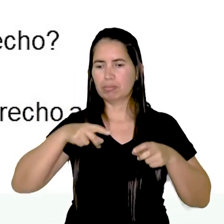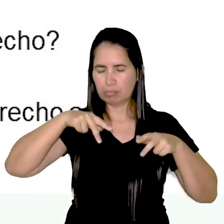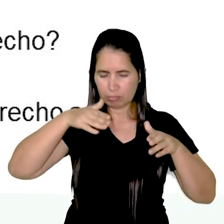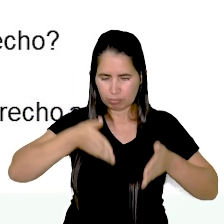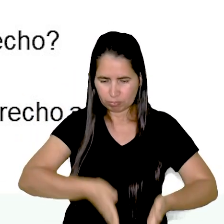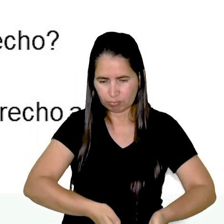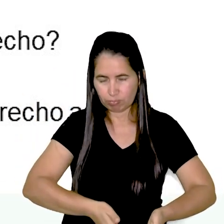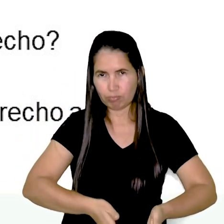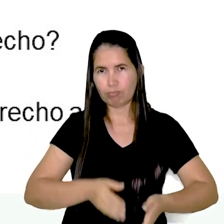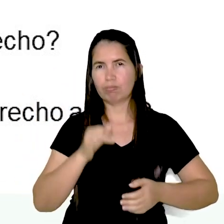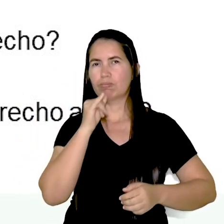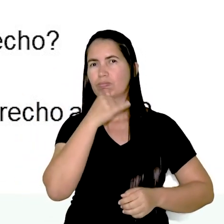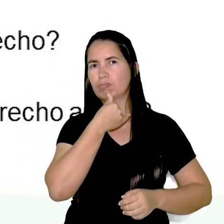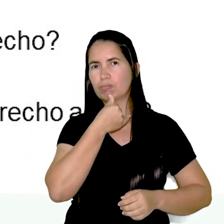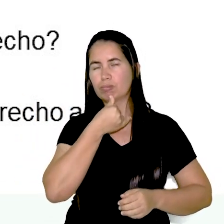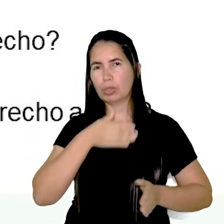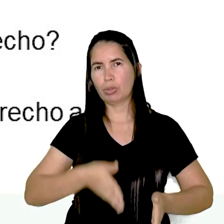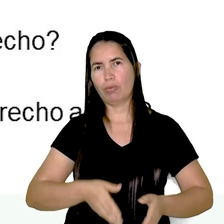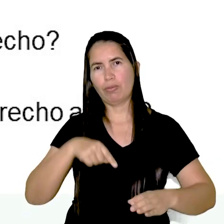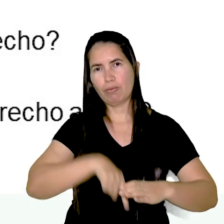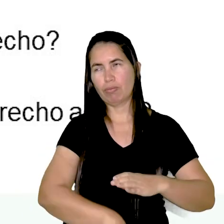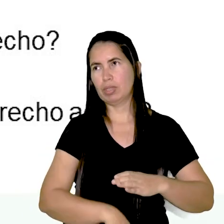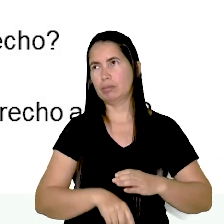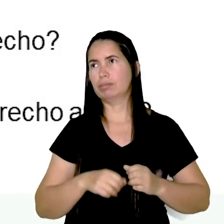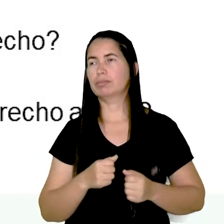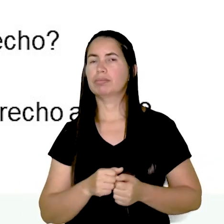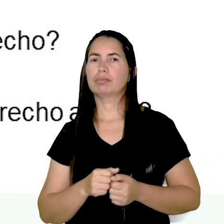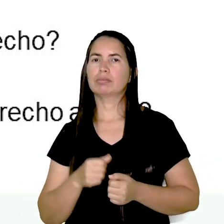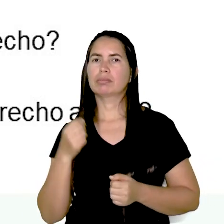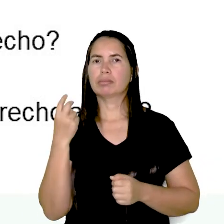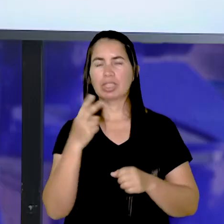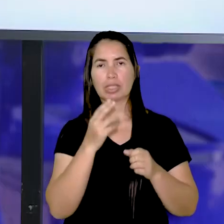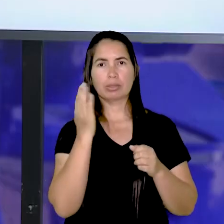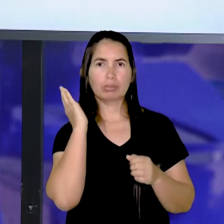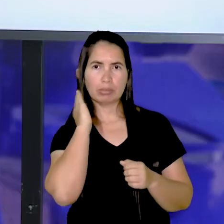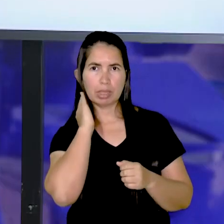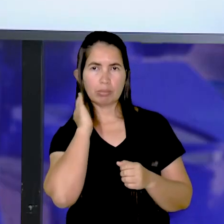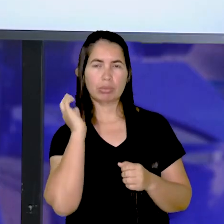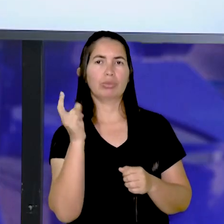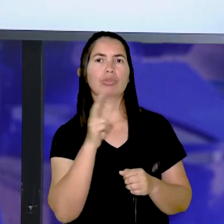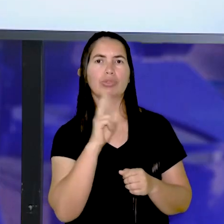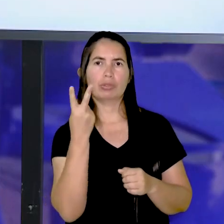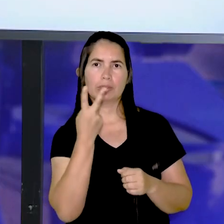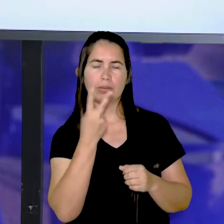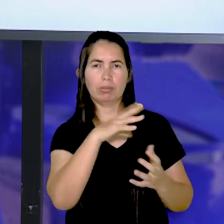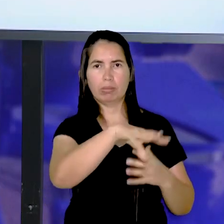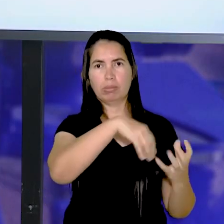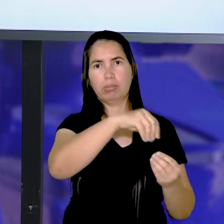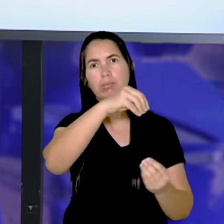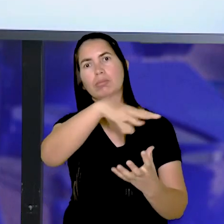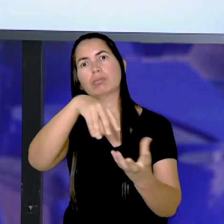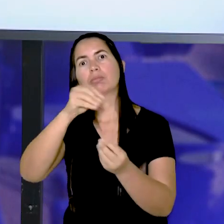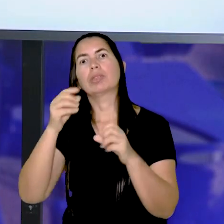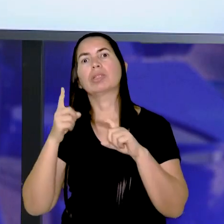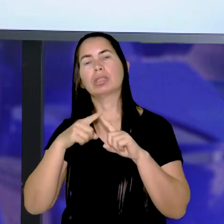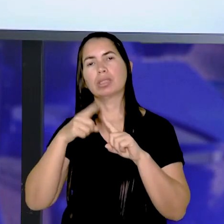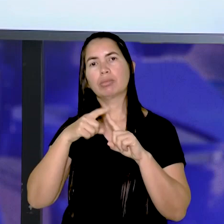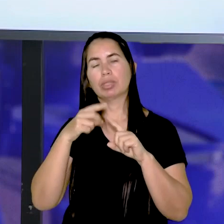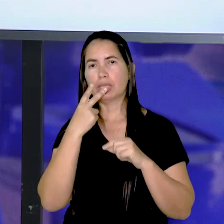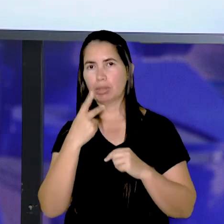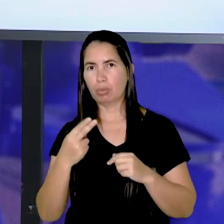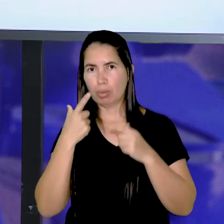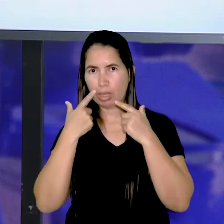numa cova funda. Isso é mais um trecho do diálogo dos dois fantasmas. E a pergunta é, que tipo de linguagem